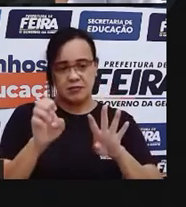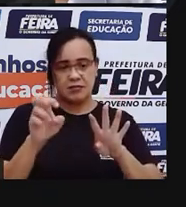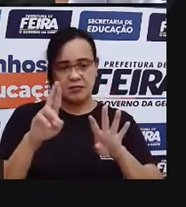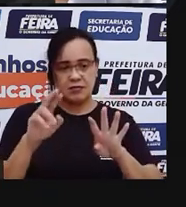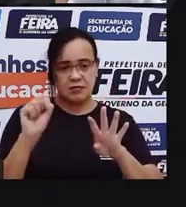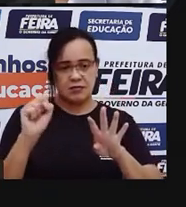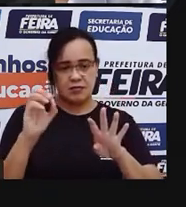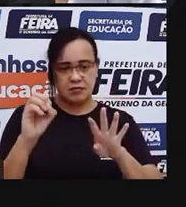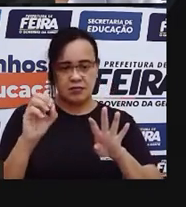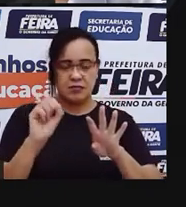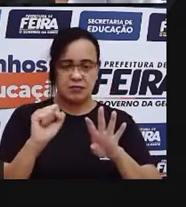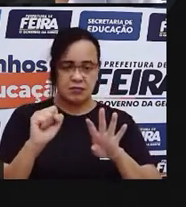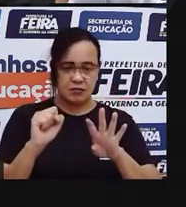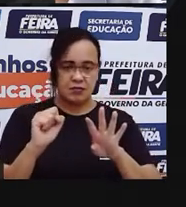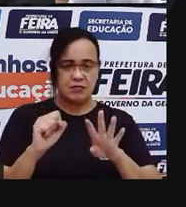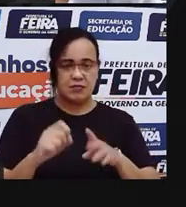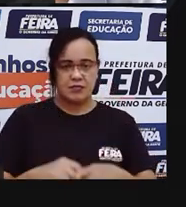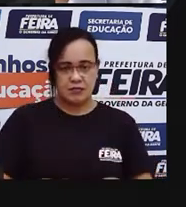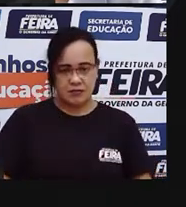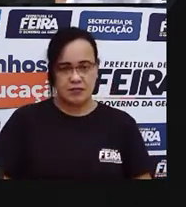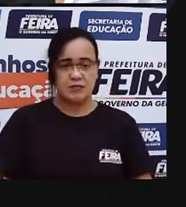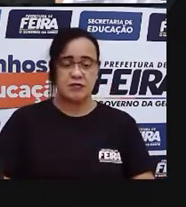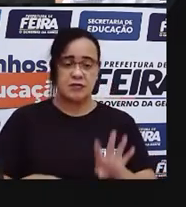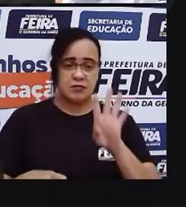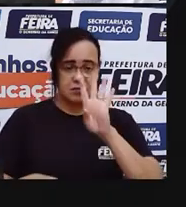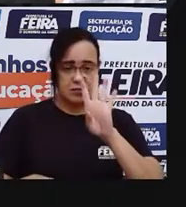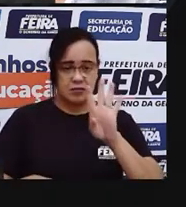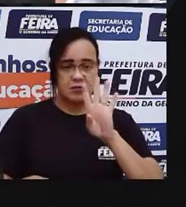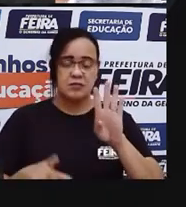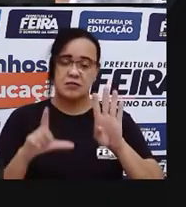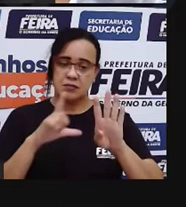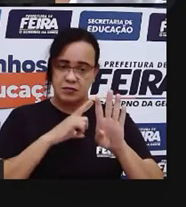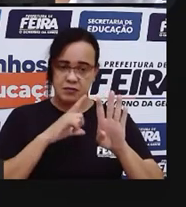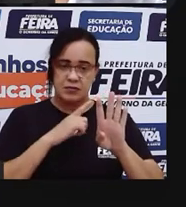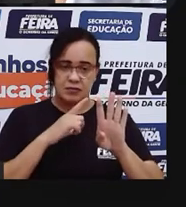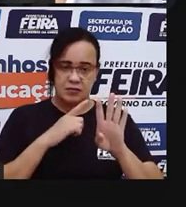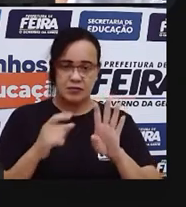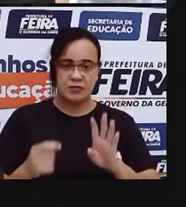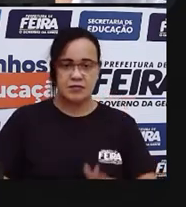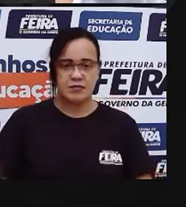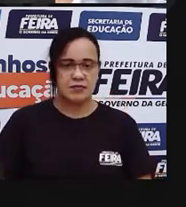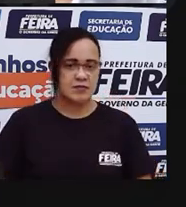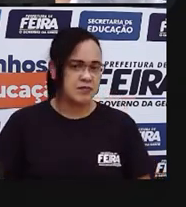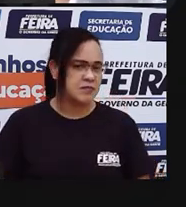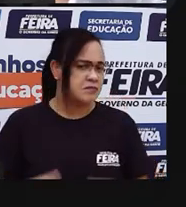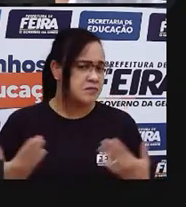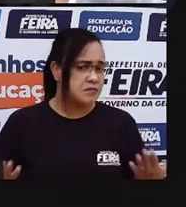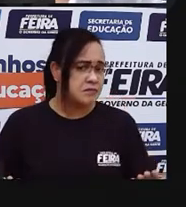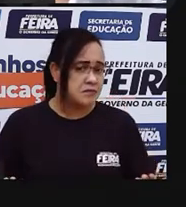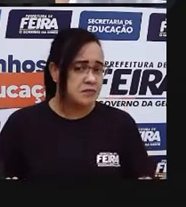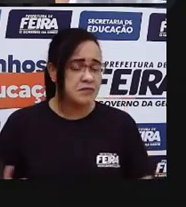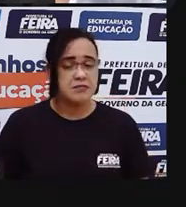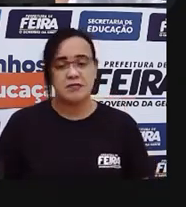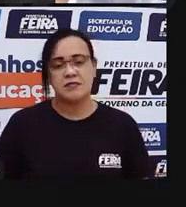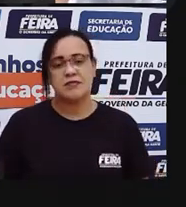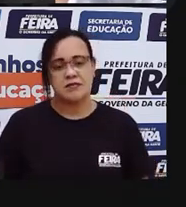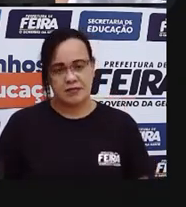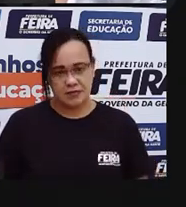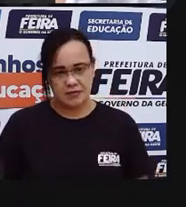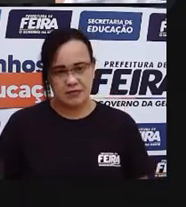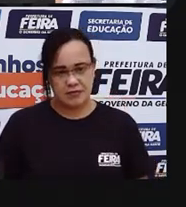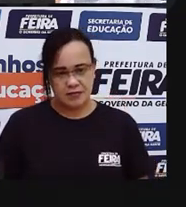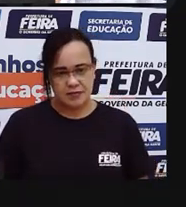ó Um Dois Três Quatro Também quatro E esse aqui Será que tem quatro estrofes? ver Um